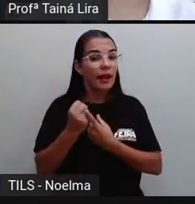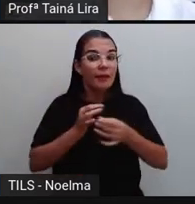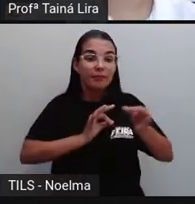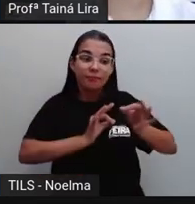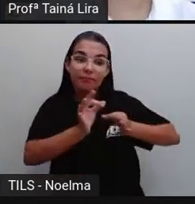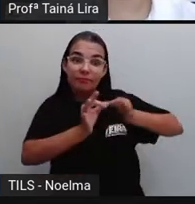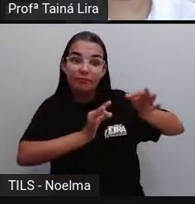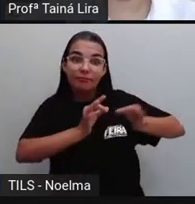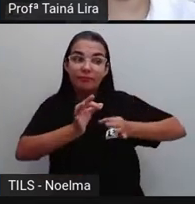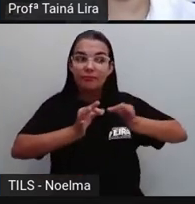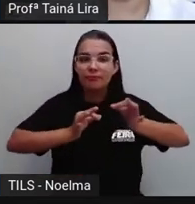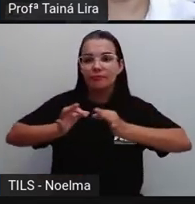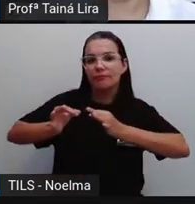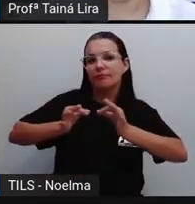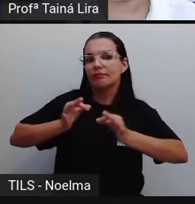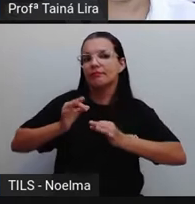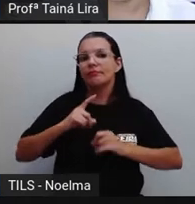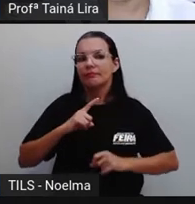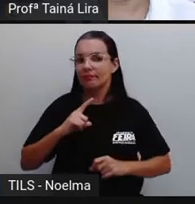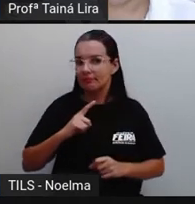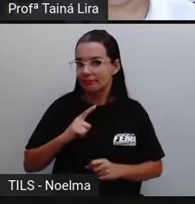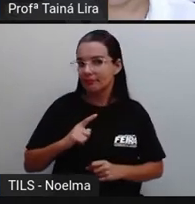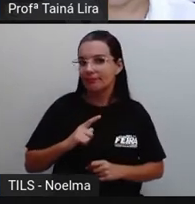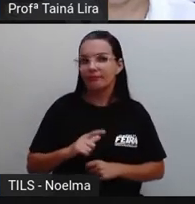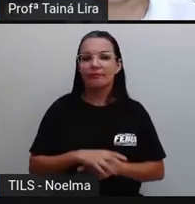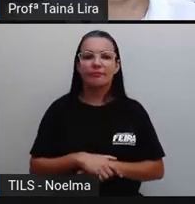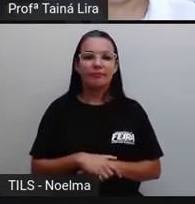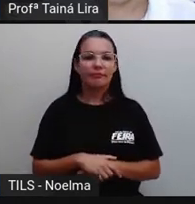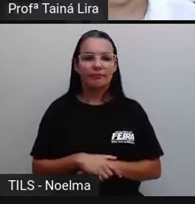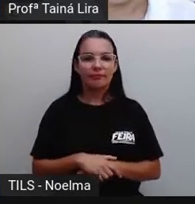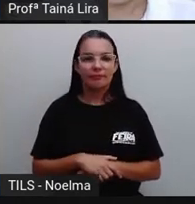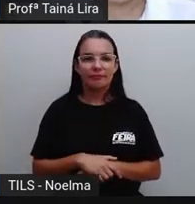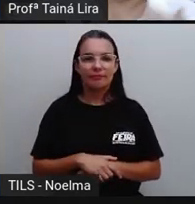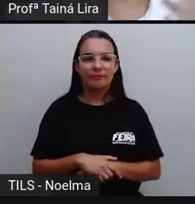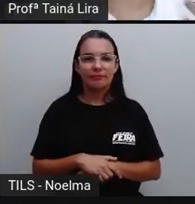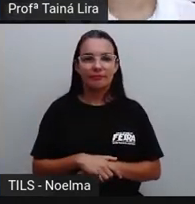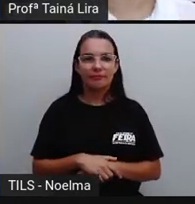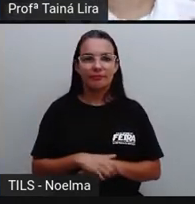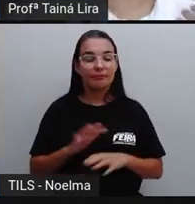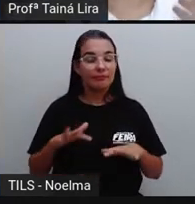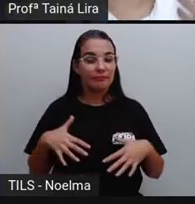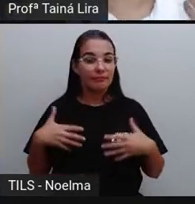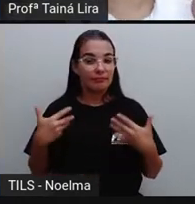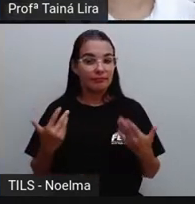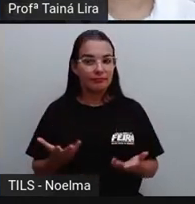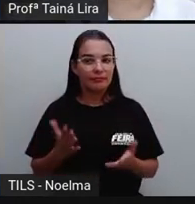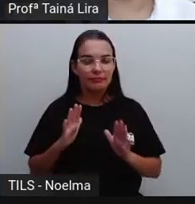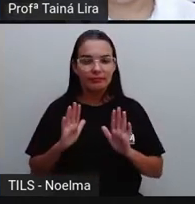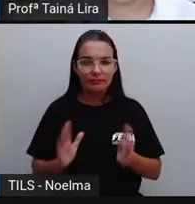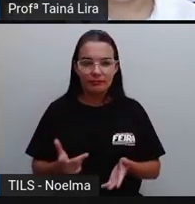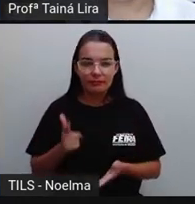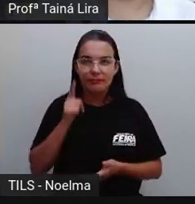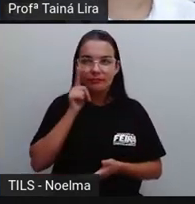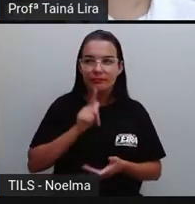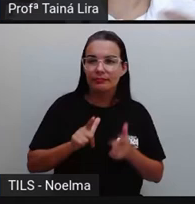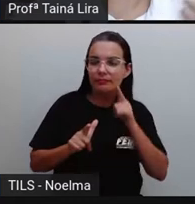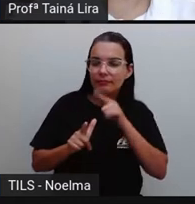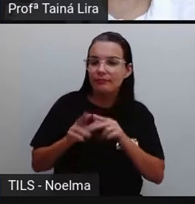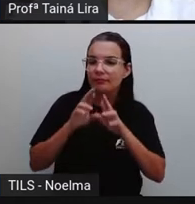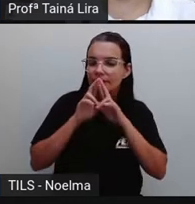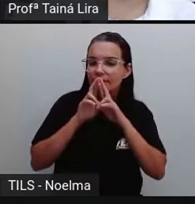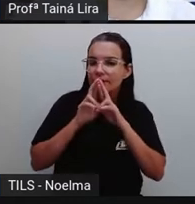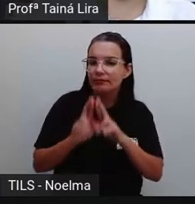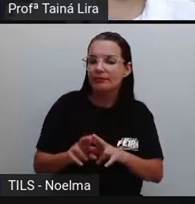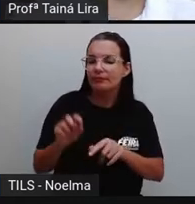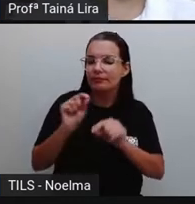funcionar de uma maneira organizada, tá bom? Então, a gente já consegue responder